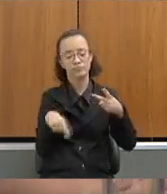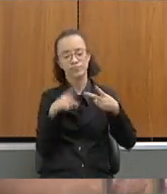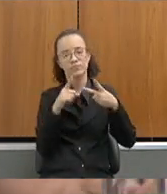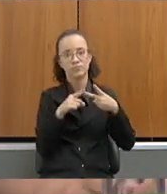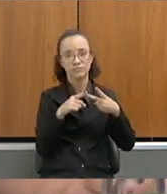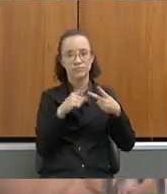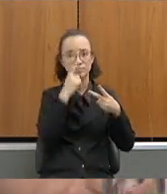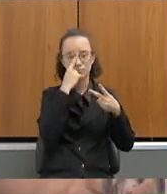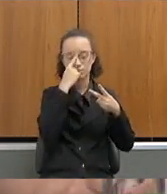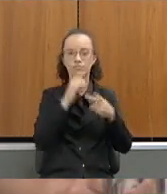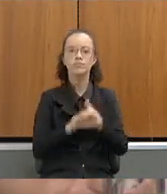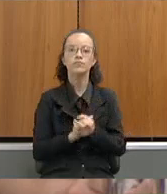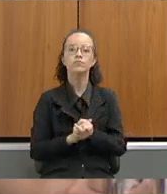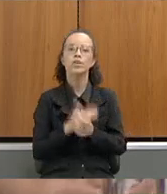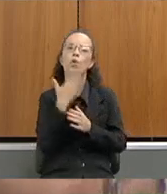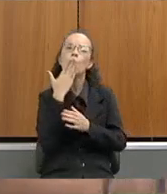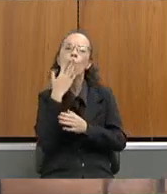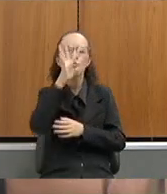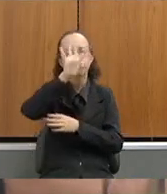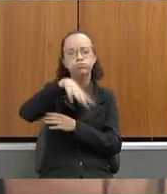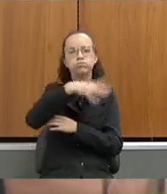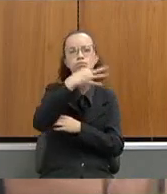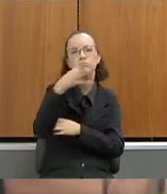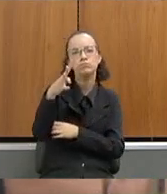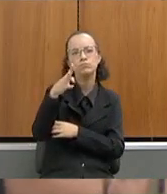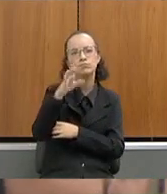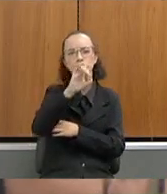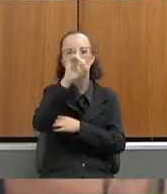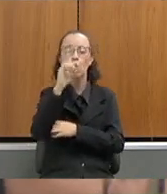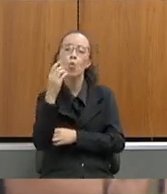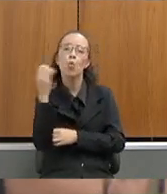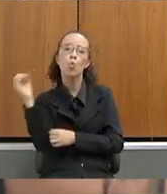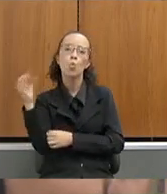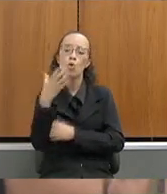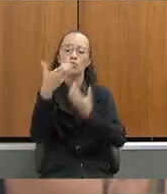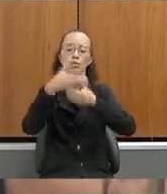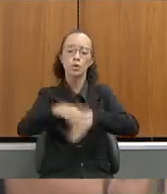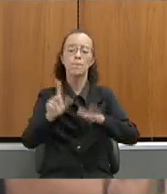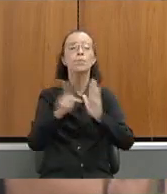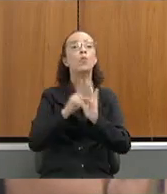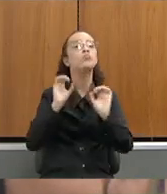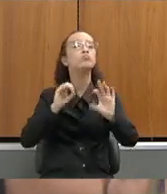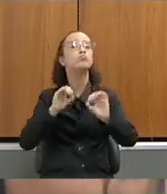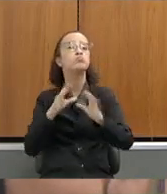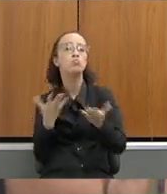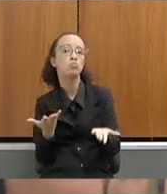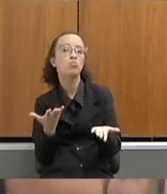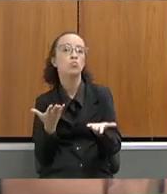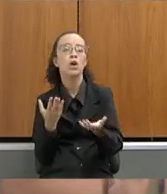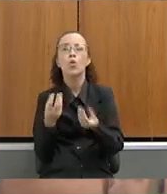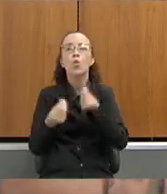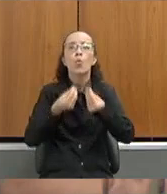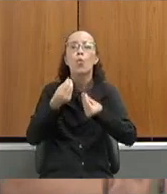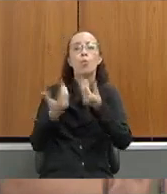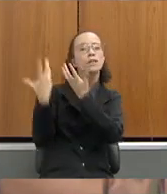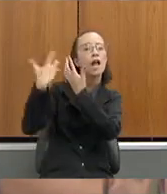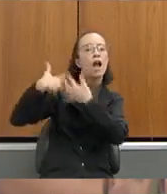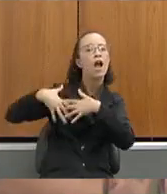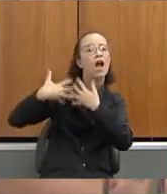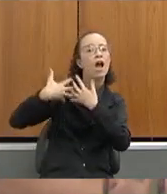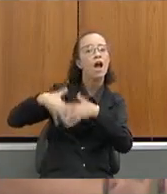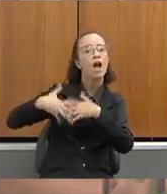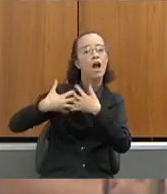é qual o cronograma do novo concurso para a educação, qual é o status do processo solicitatório.